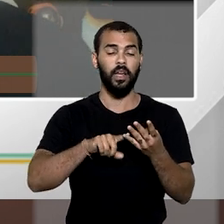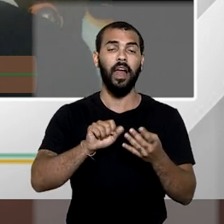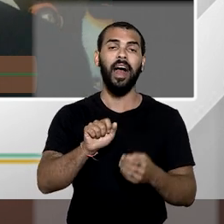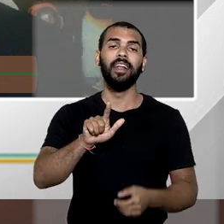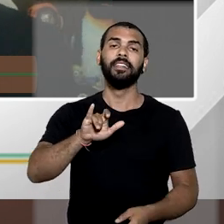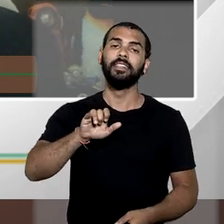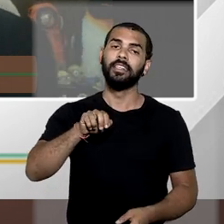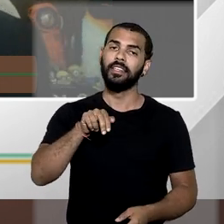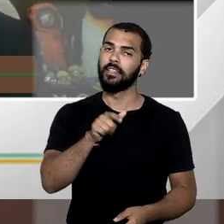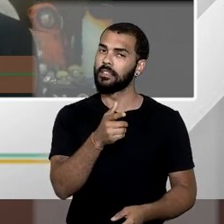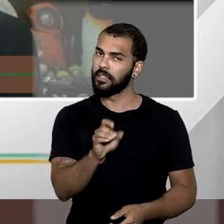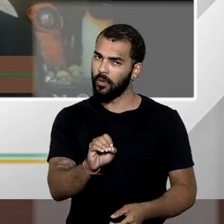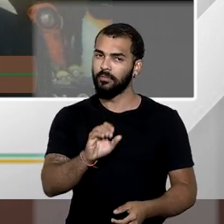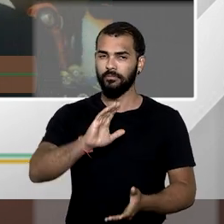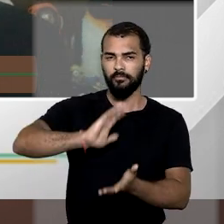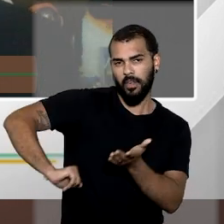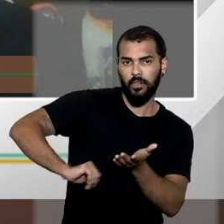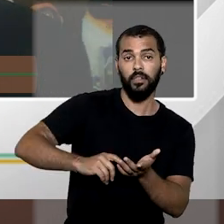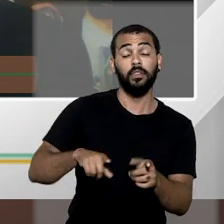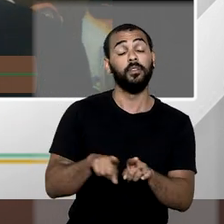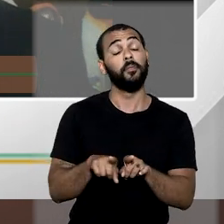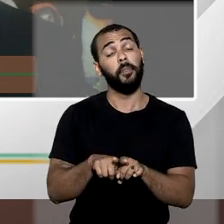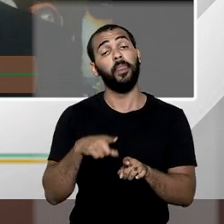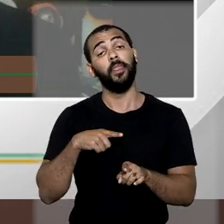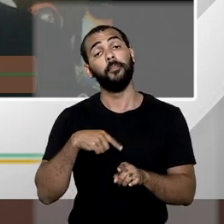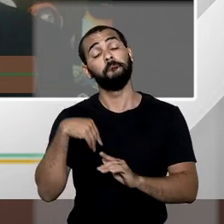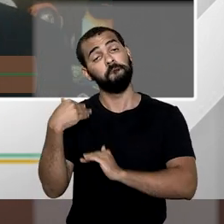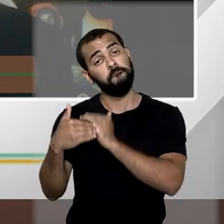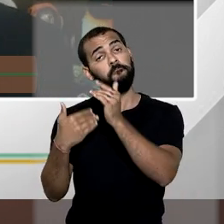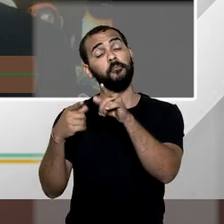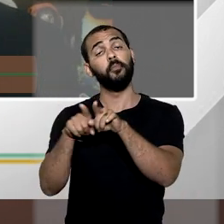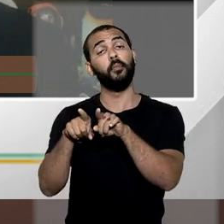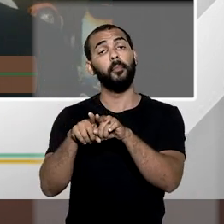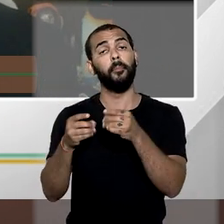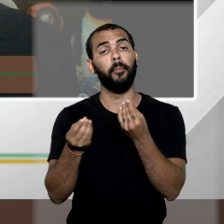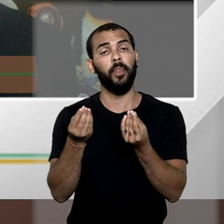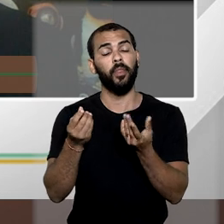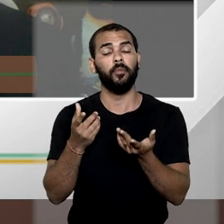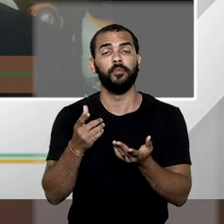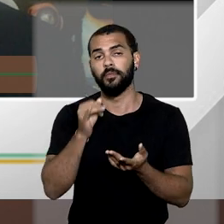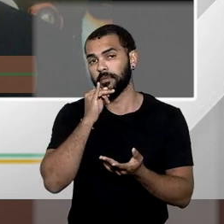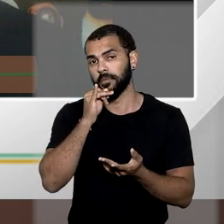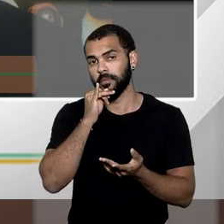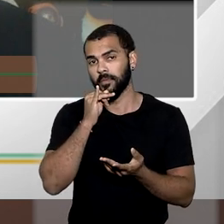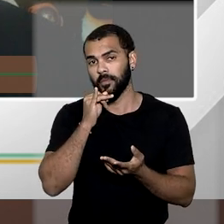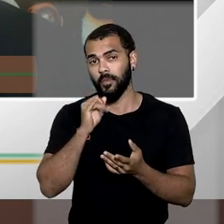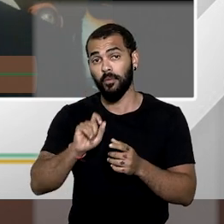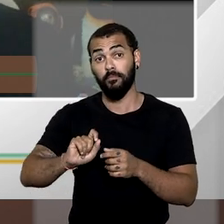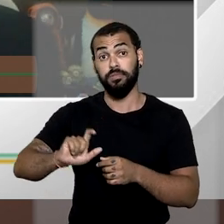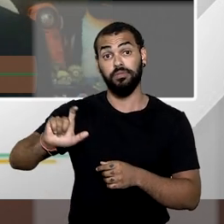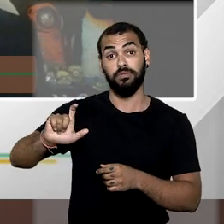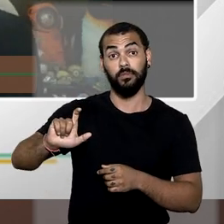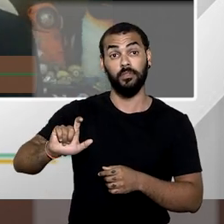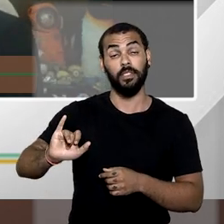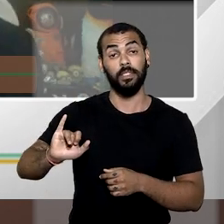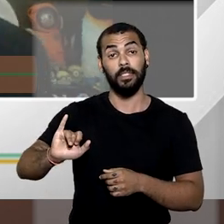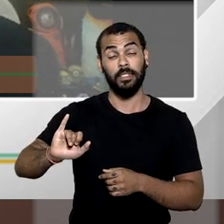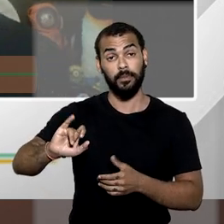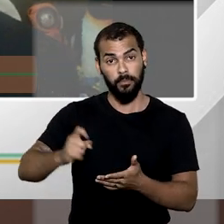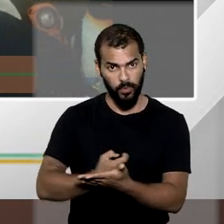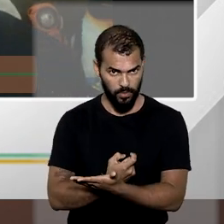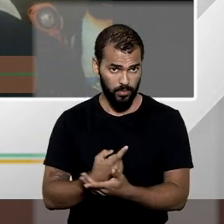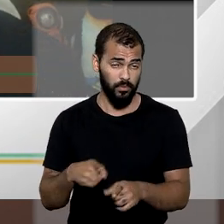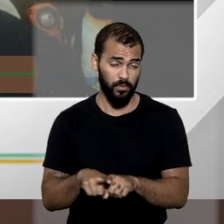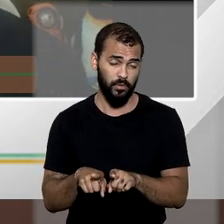compulsória, e, finalmente, a progressividade do lançamento do imposto predial ou do imposto territorial. E,